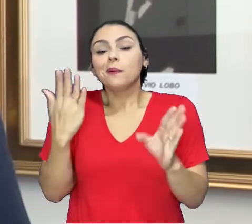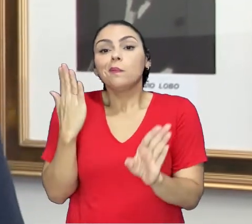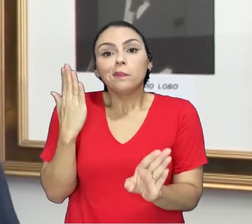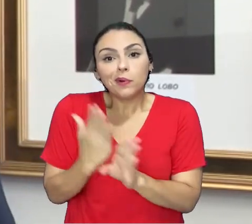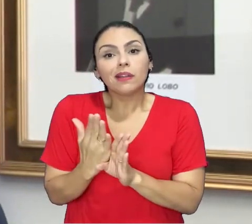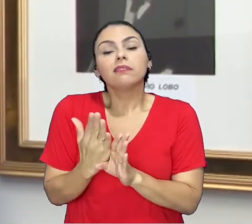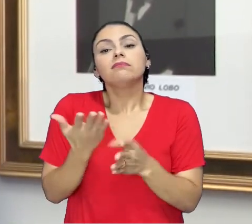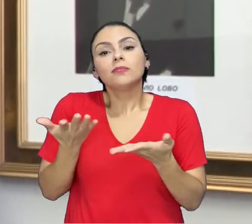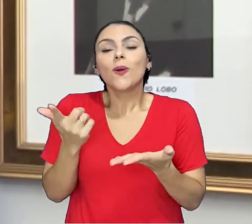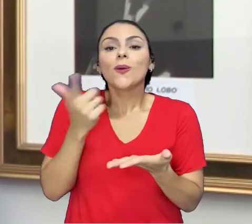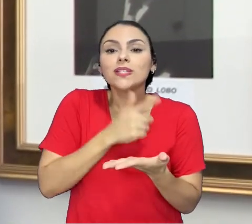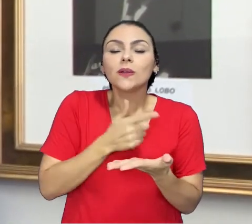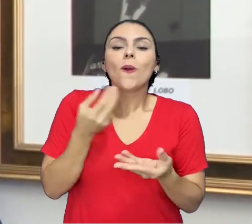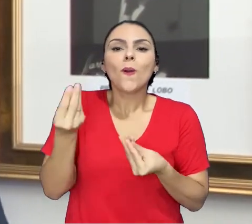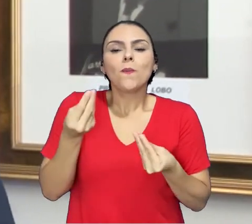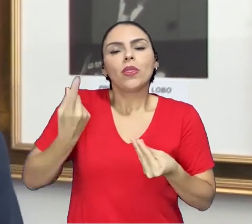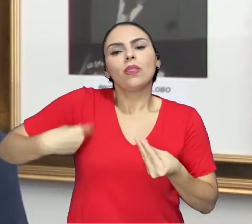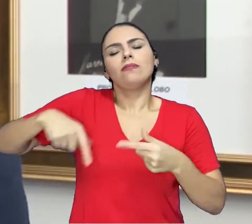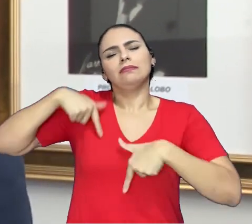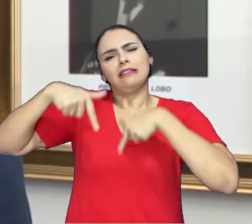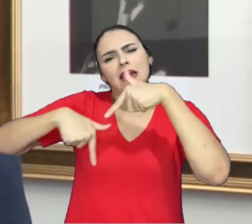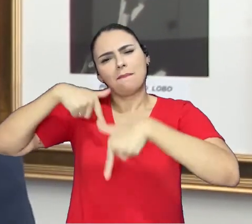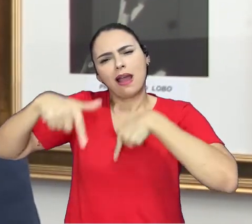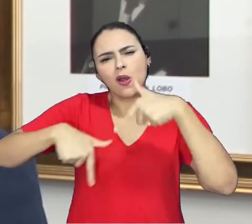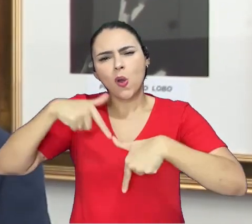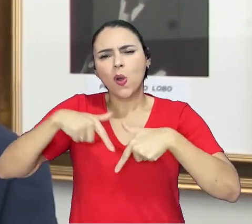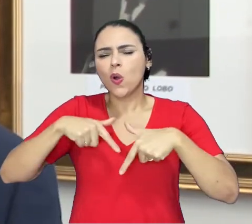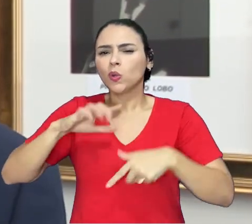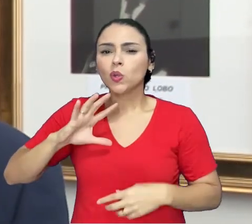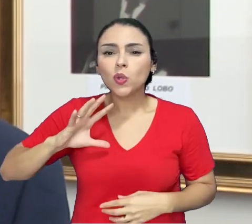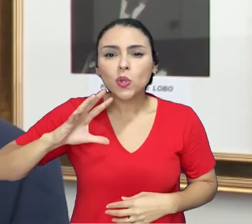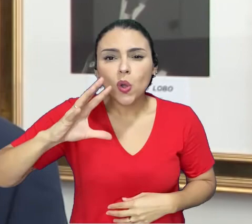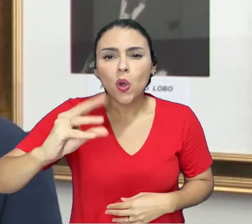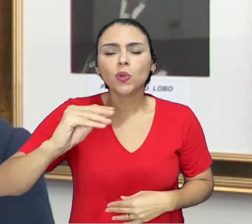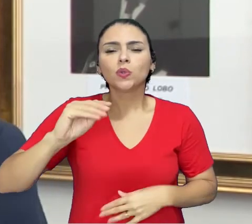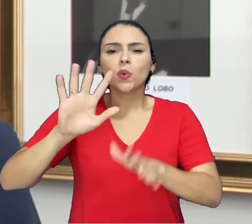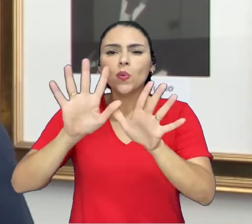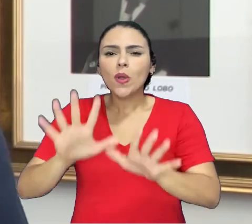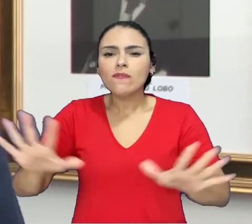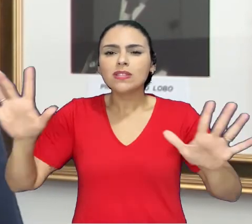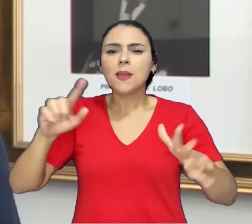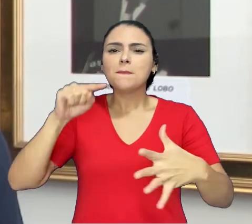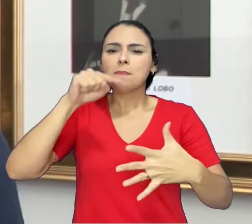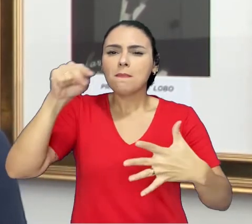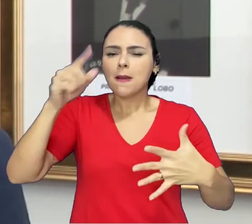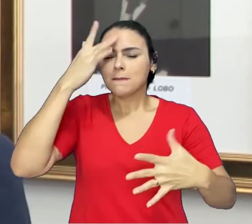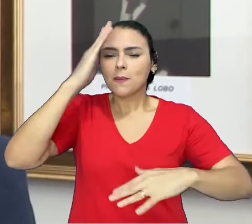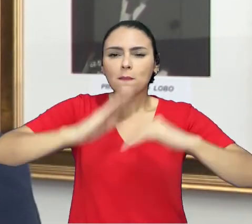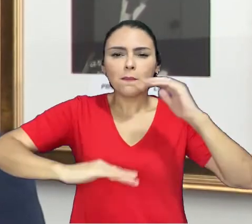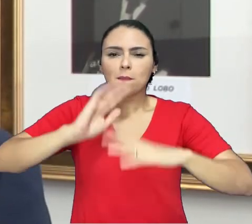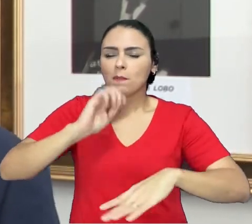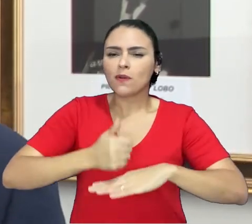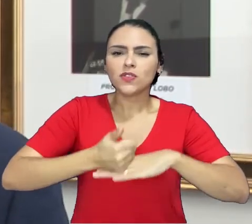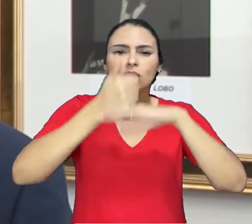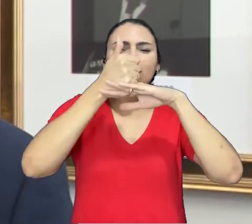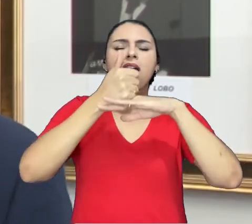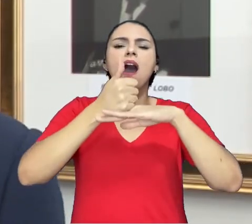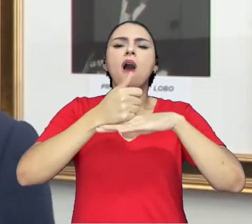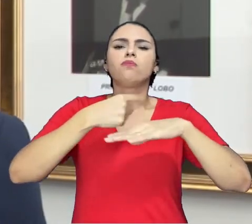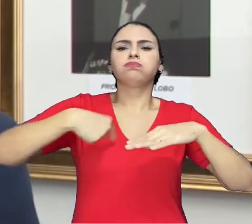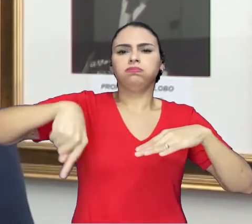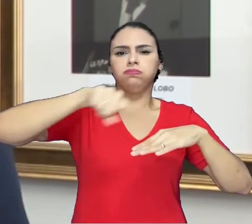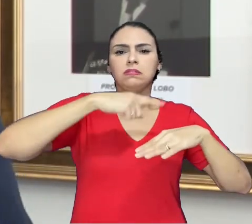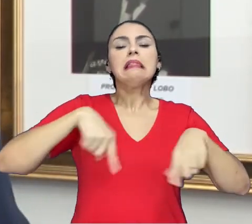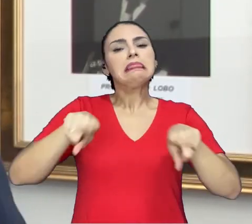fruto de um trabalho de todos, um trabalho de toda a comunidade, um trabalho de todos os profissionais